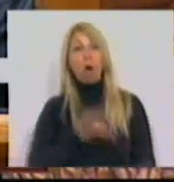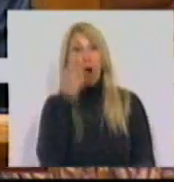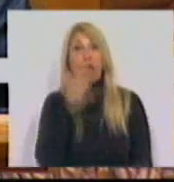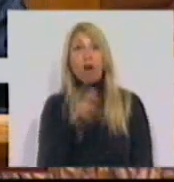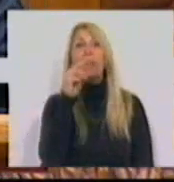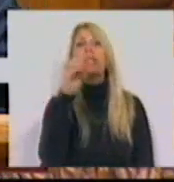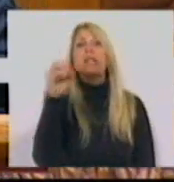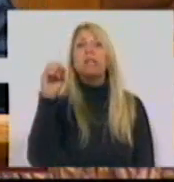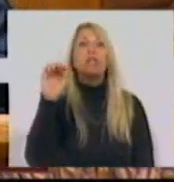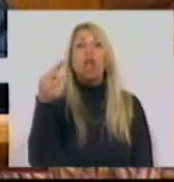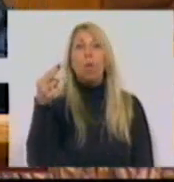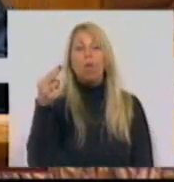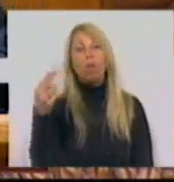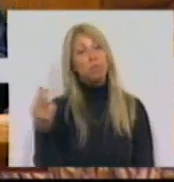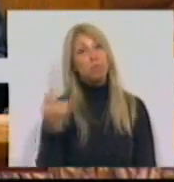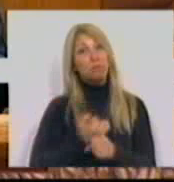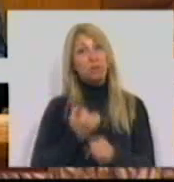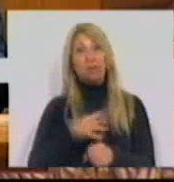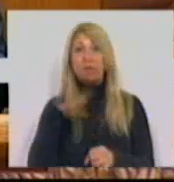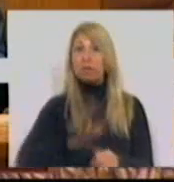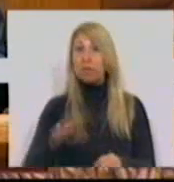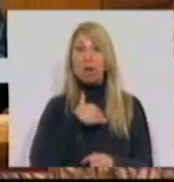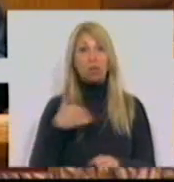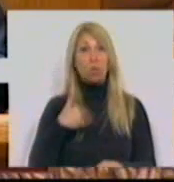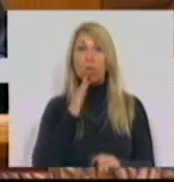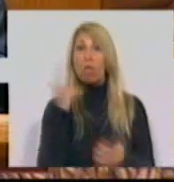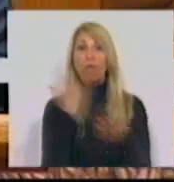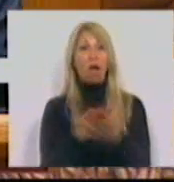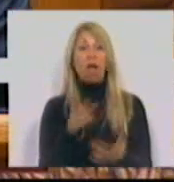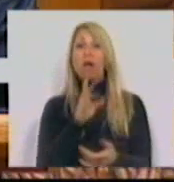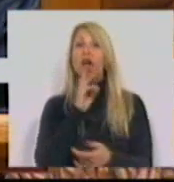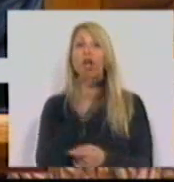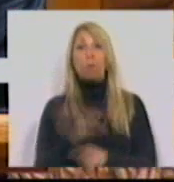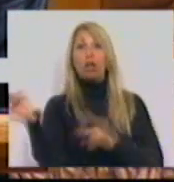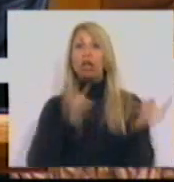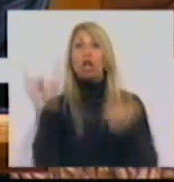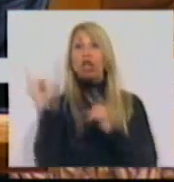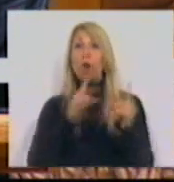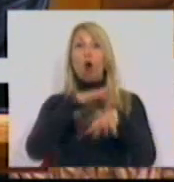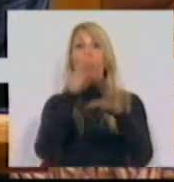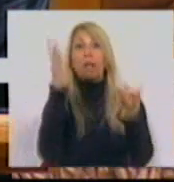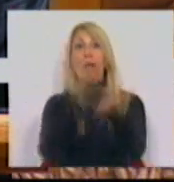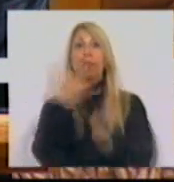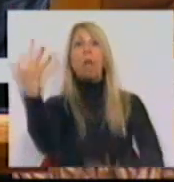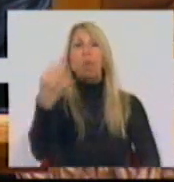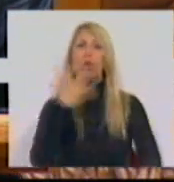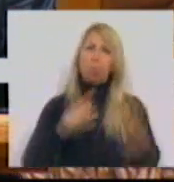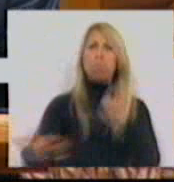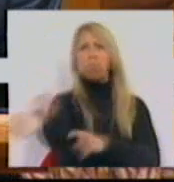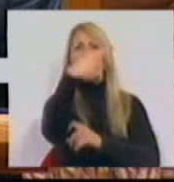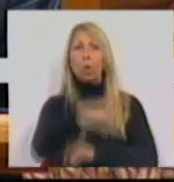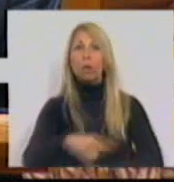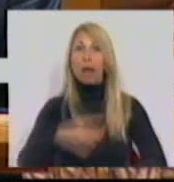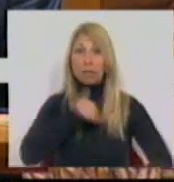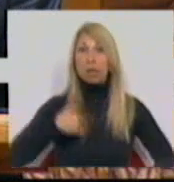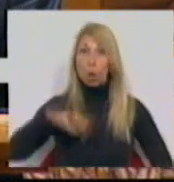resposta no Serviço Nacional de Saúde para o Transporte até ao Porto, se a saúde e o país está melhor, se está mais